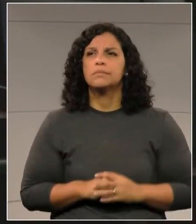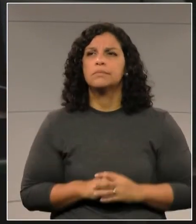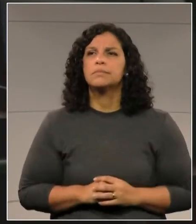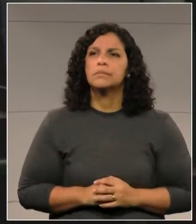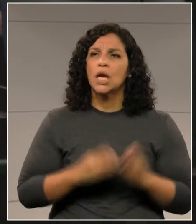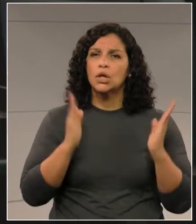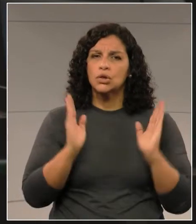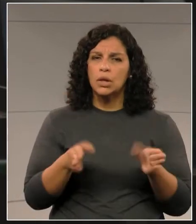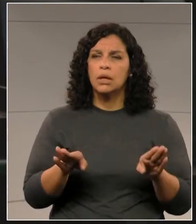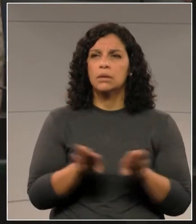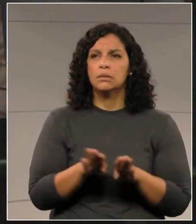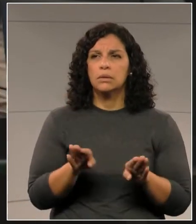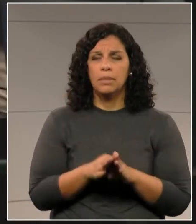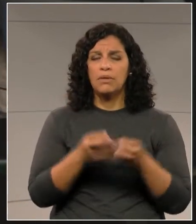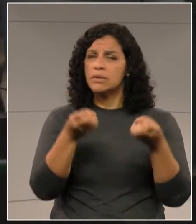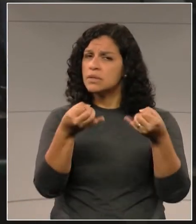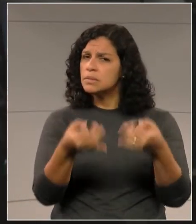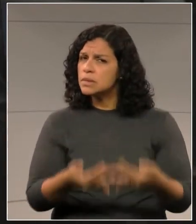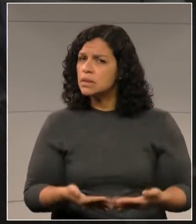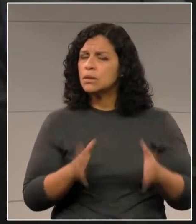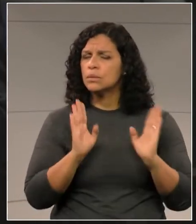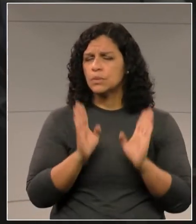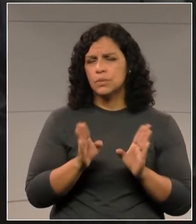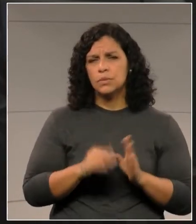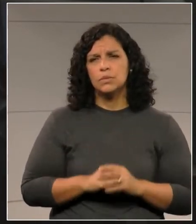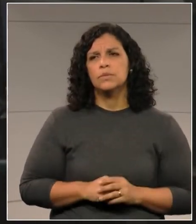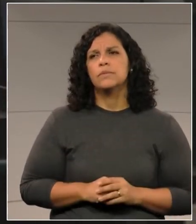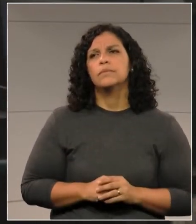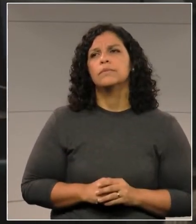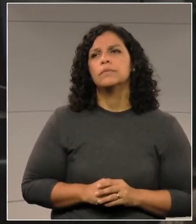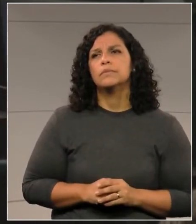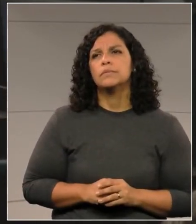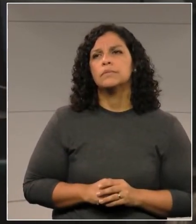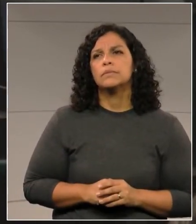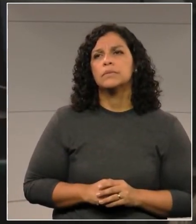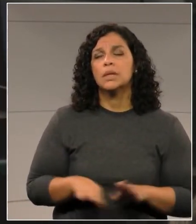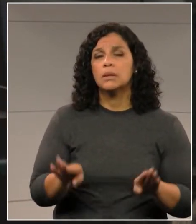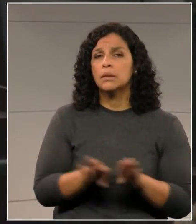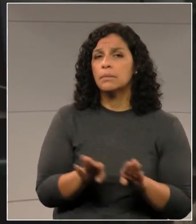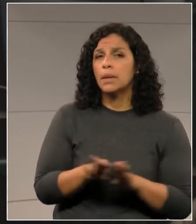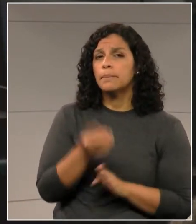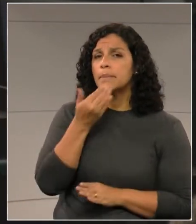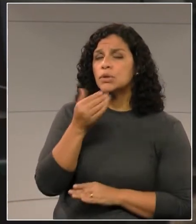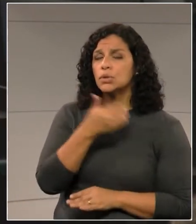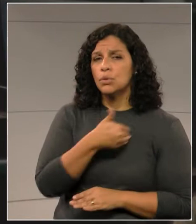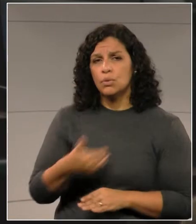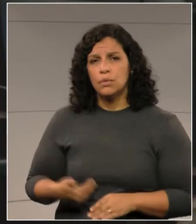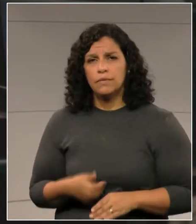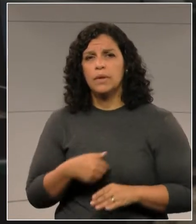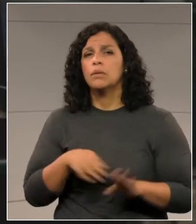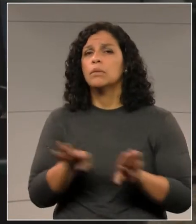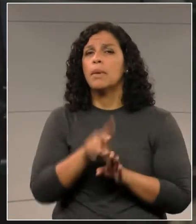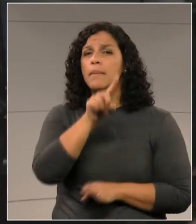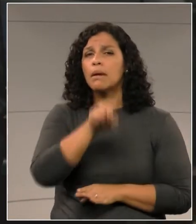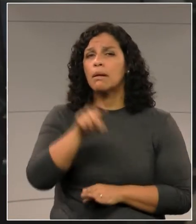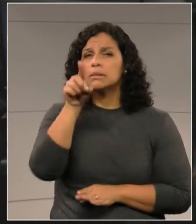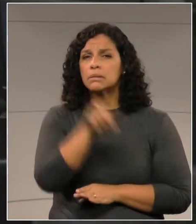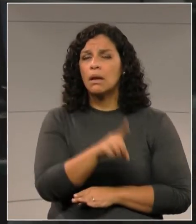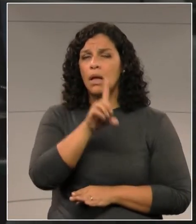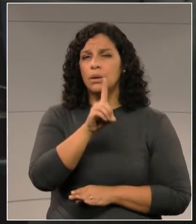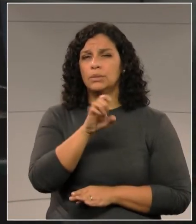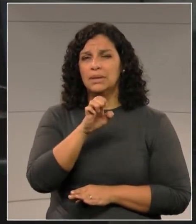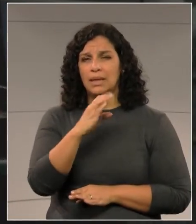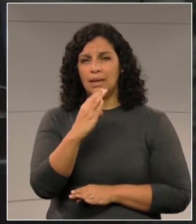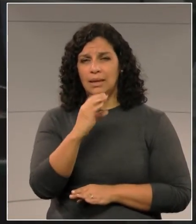Já fizemos a tribuna em outros momentos para solicitar ao governador a revogação do decreto.